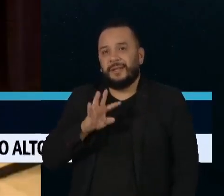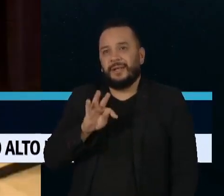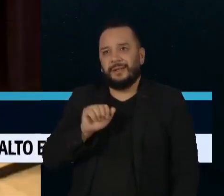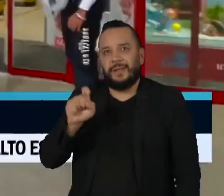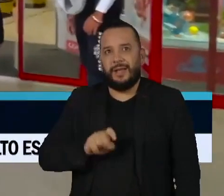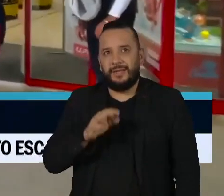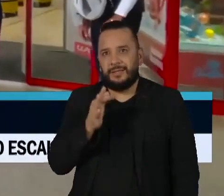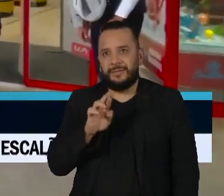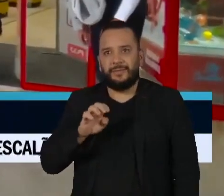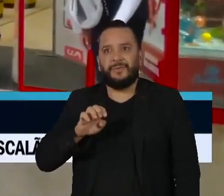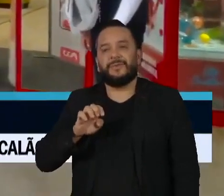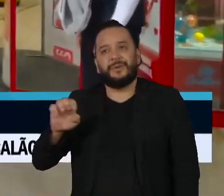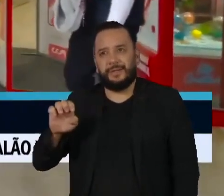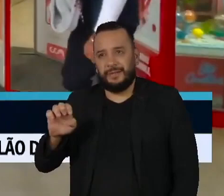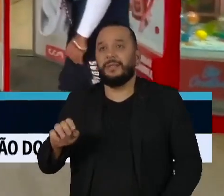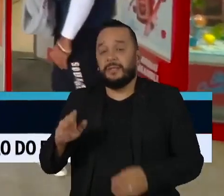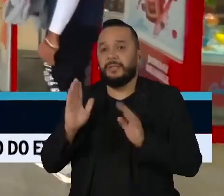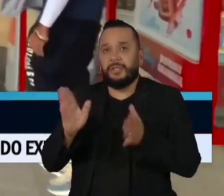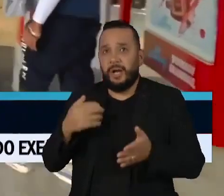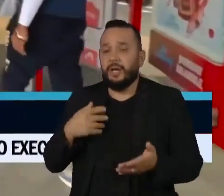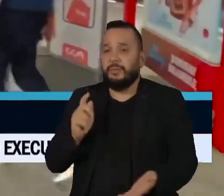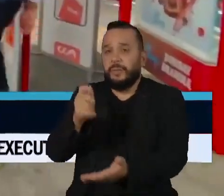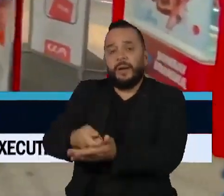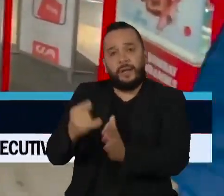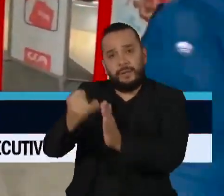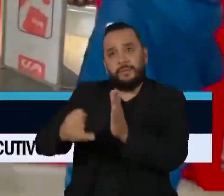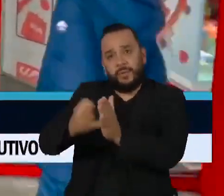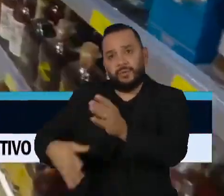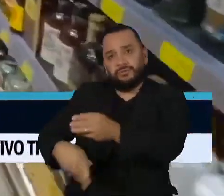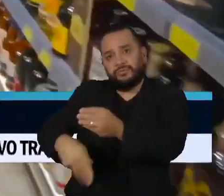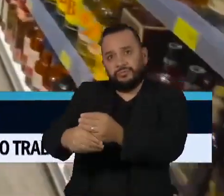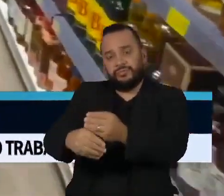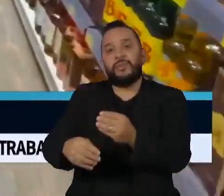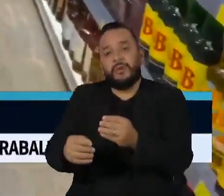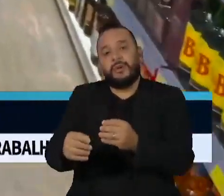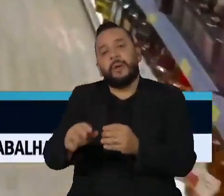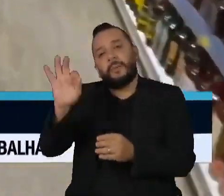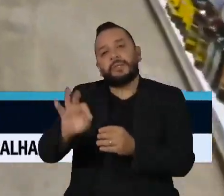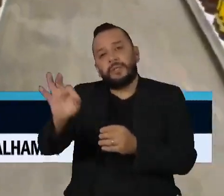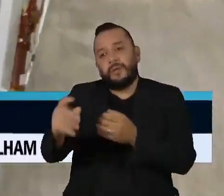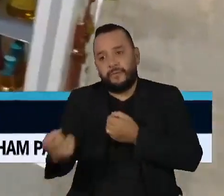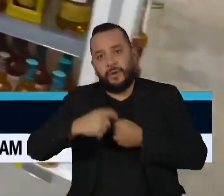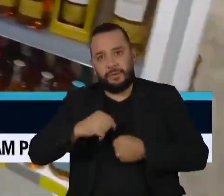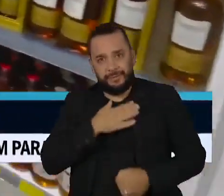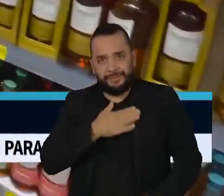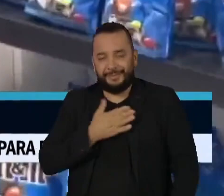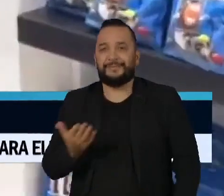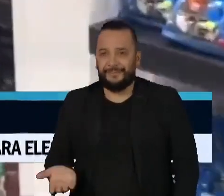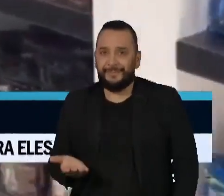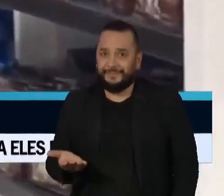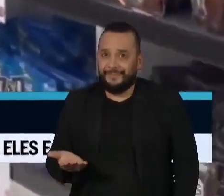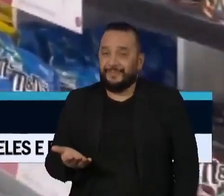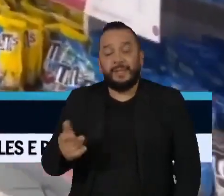Free, devolve ao turista parte do VAT, Imposto sobre o Valor Agregado, aplicado nas compras feitas numa viagem. É